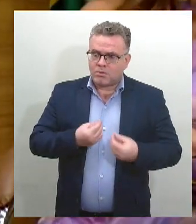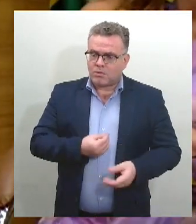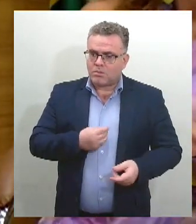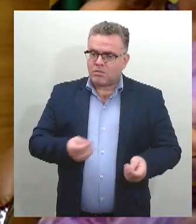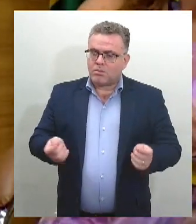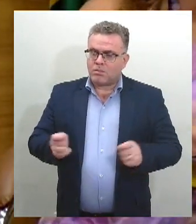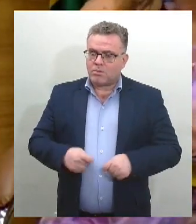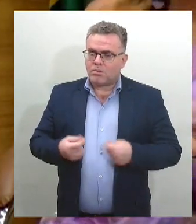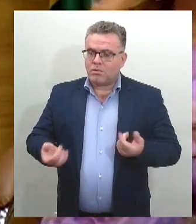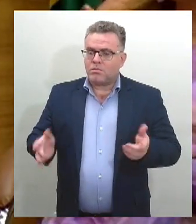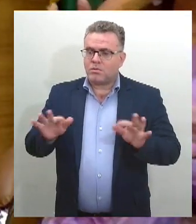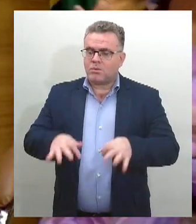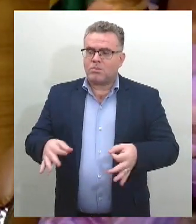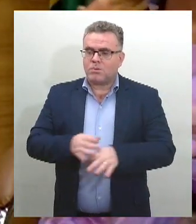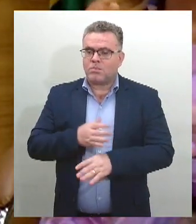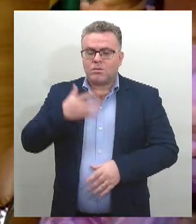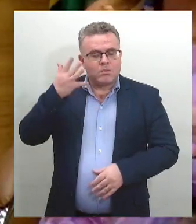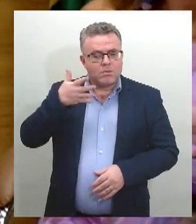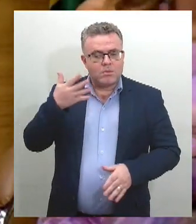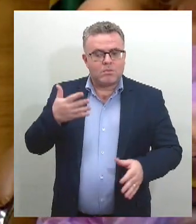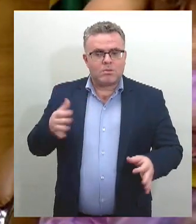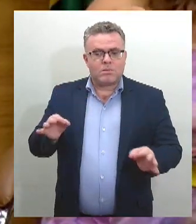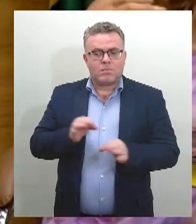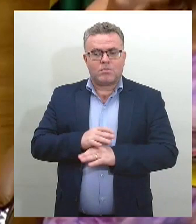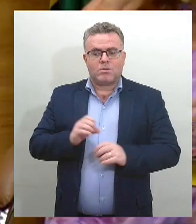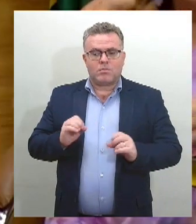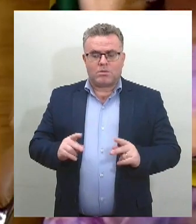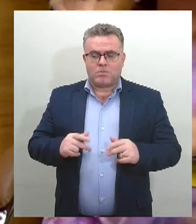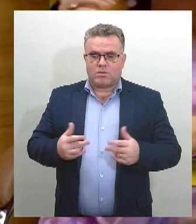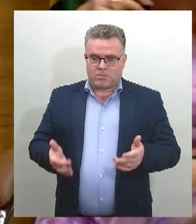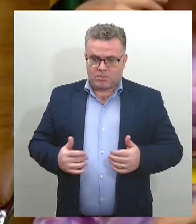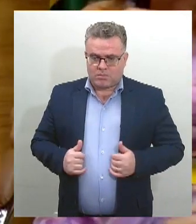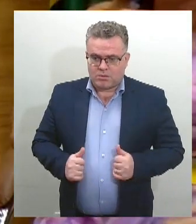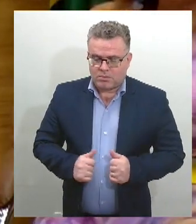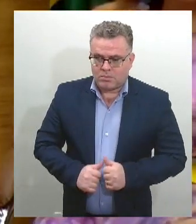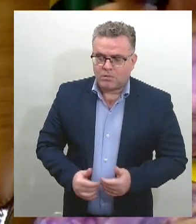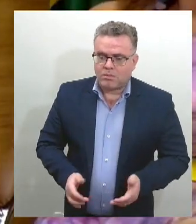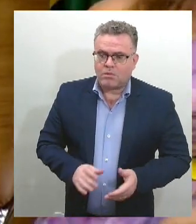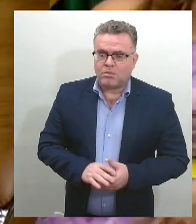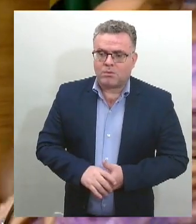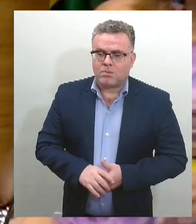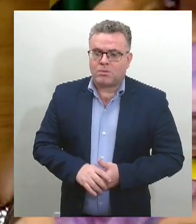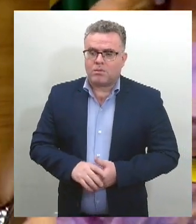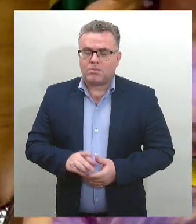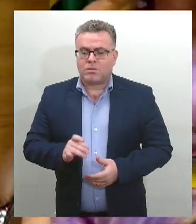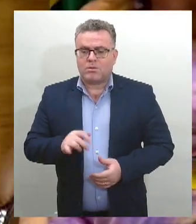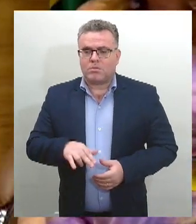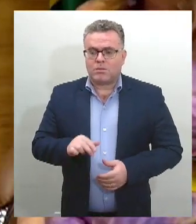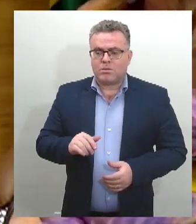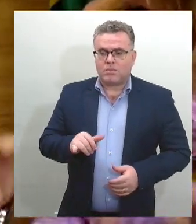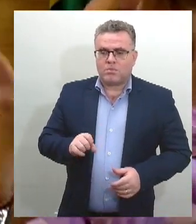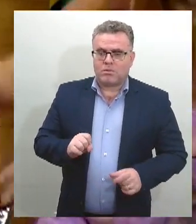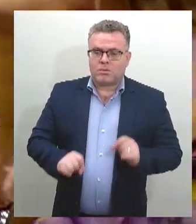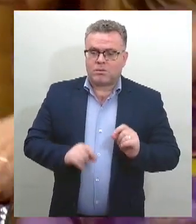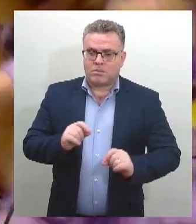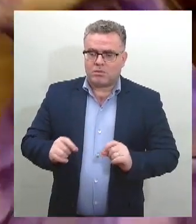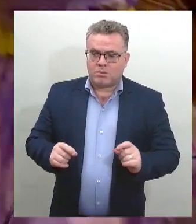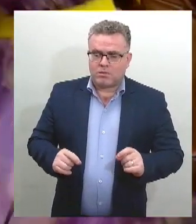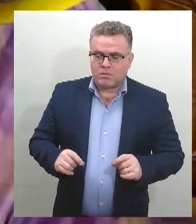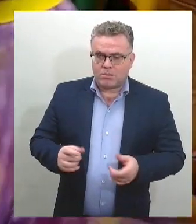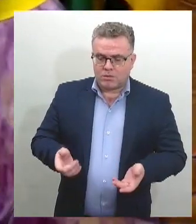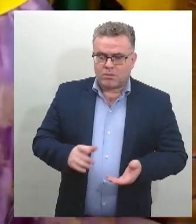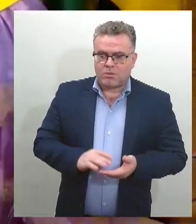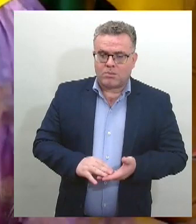palestras, a servidora do Instituto Federal de Sergipe, Vilei Santos, que durante nove anos atuou no Ministério da